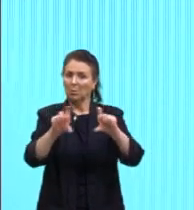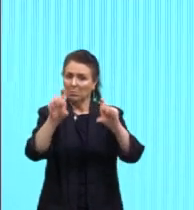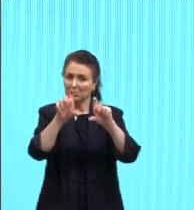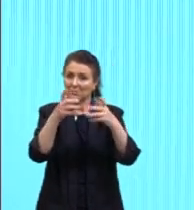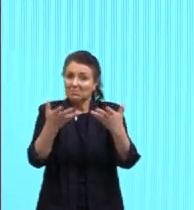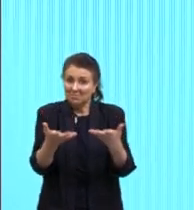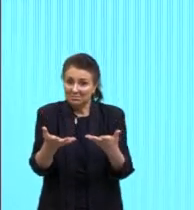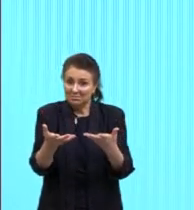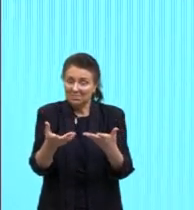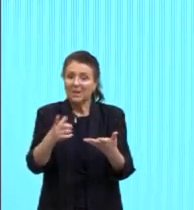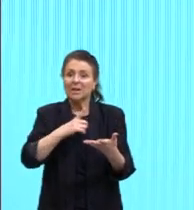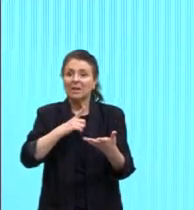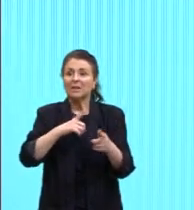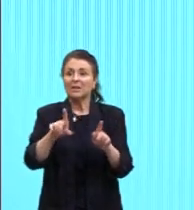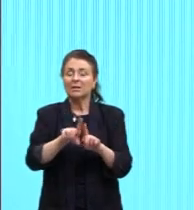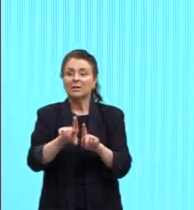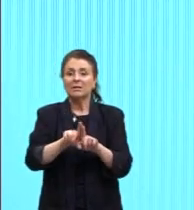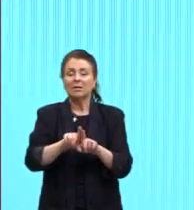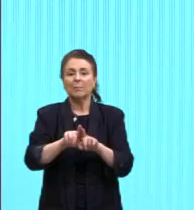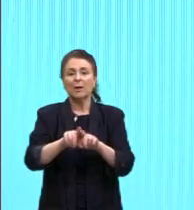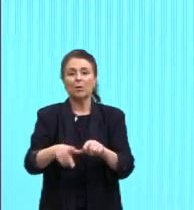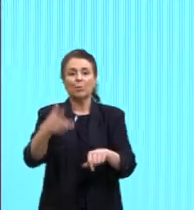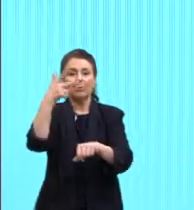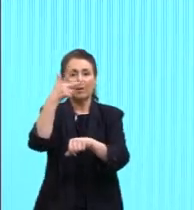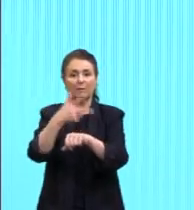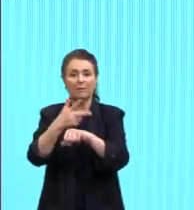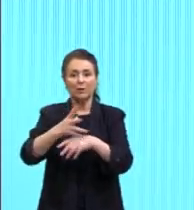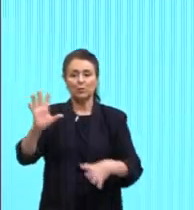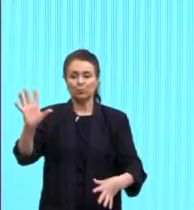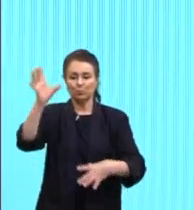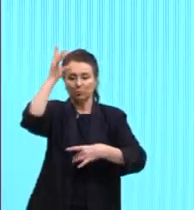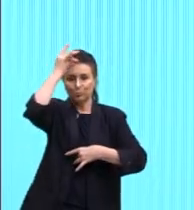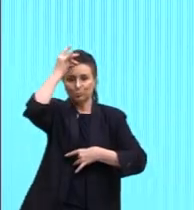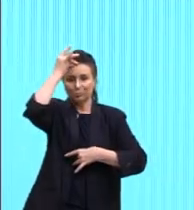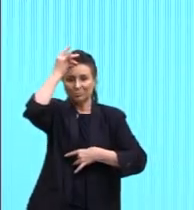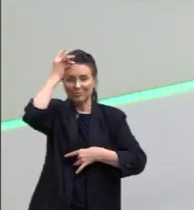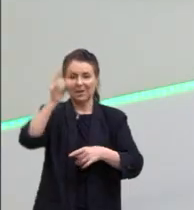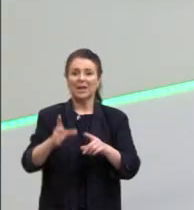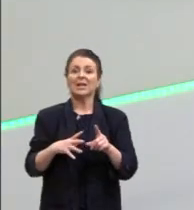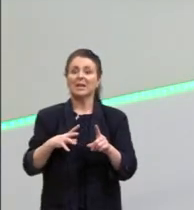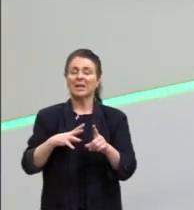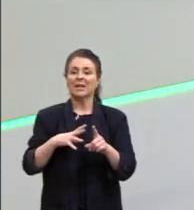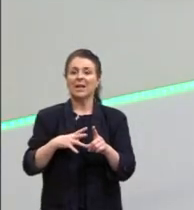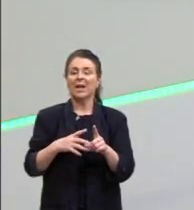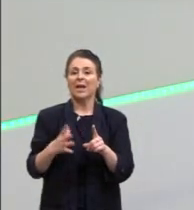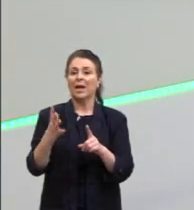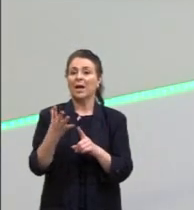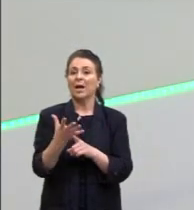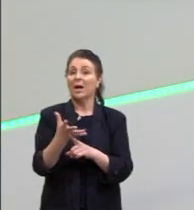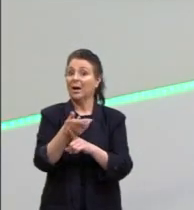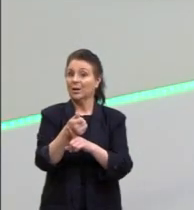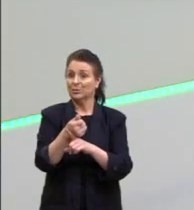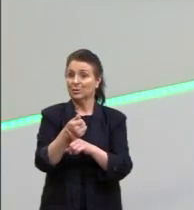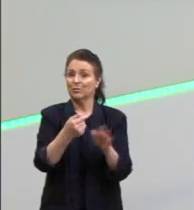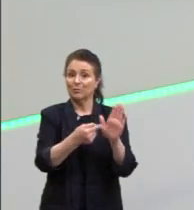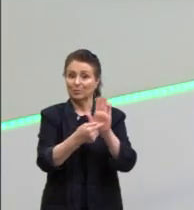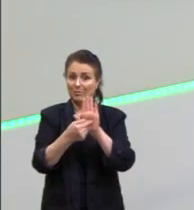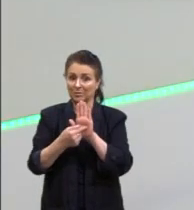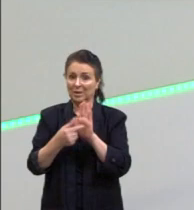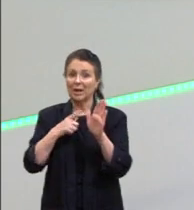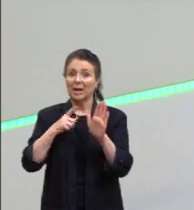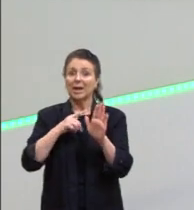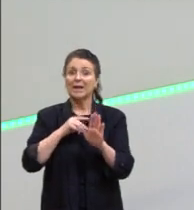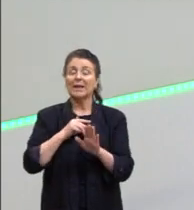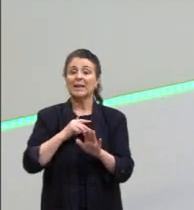uma vídeo performance, uma vídeo arte que eu trago. E aí, claro, só tem aqui o link